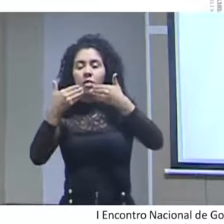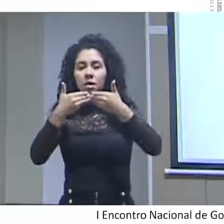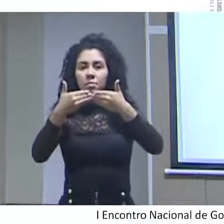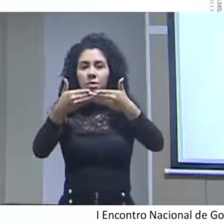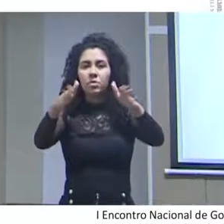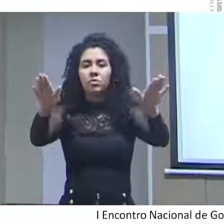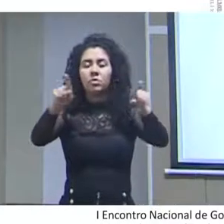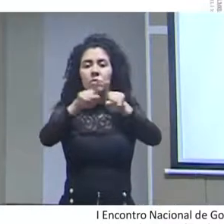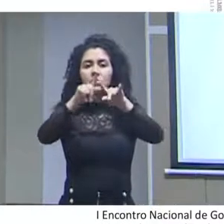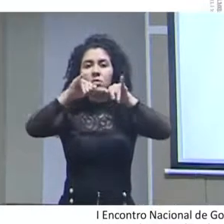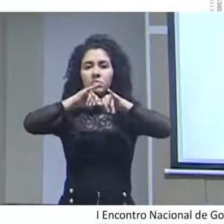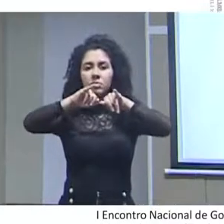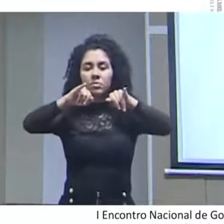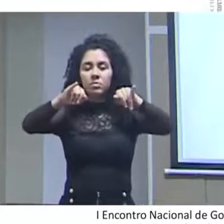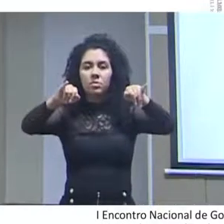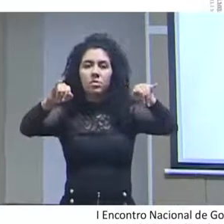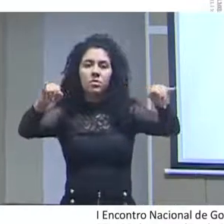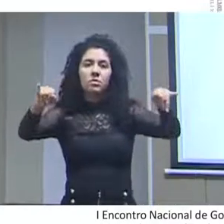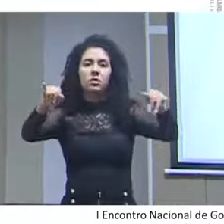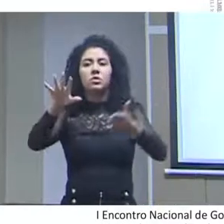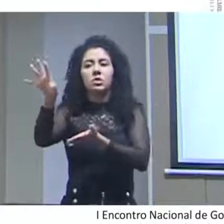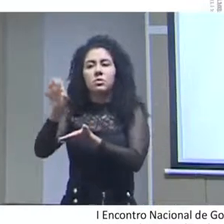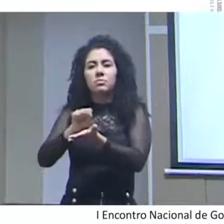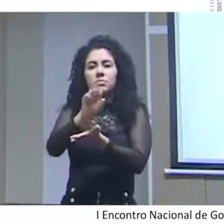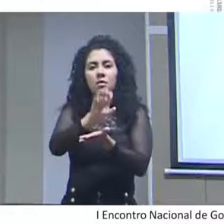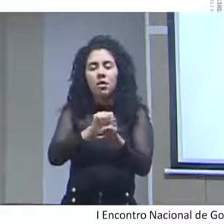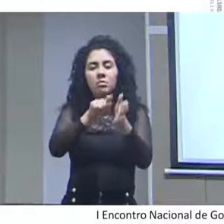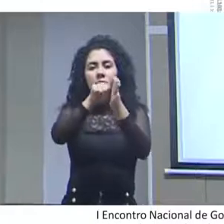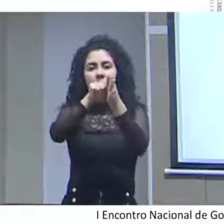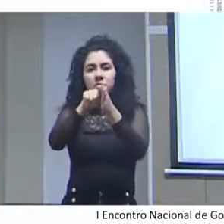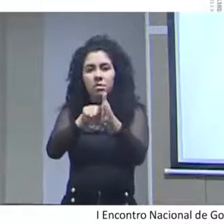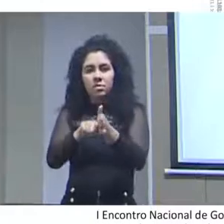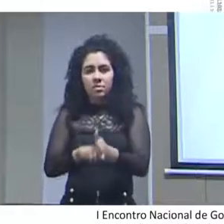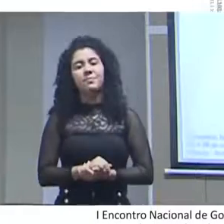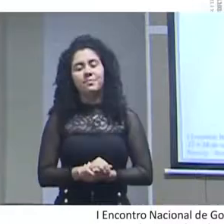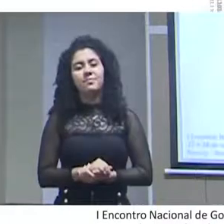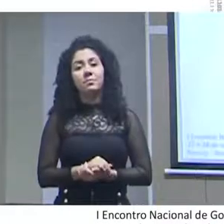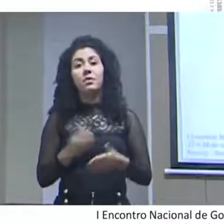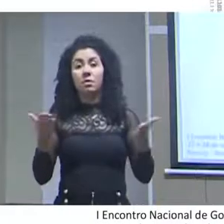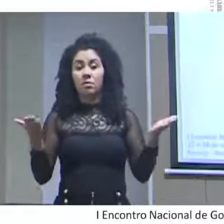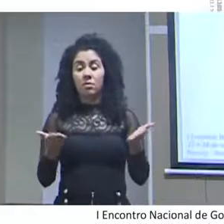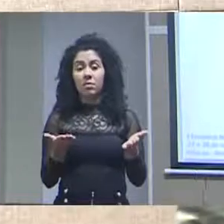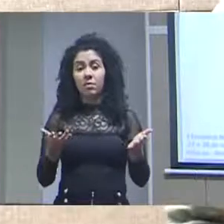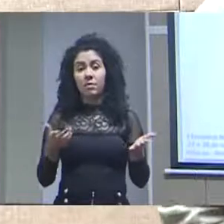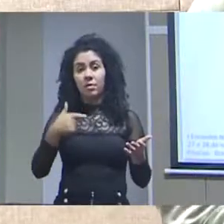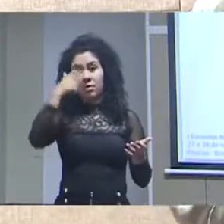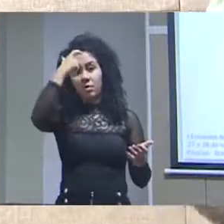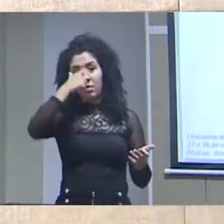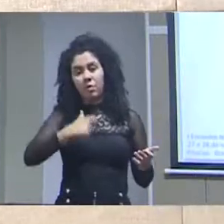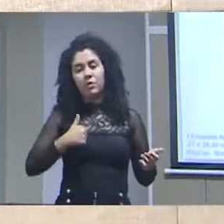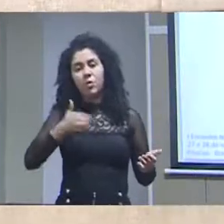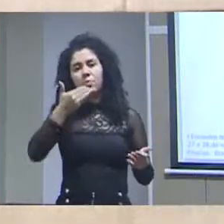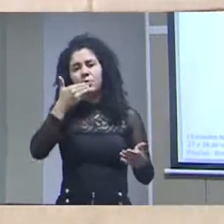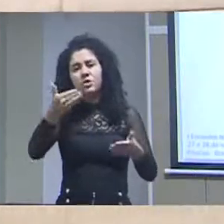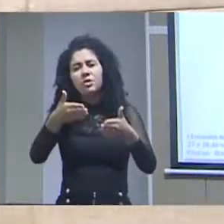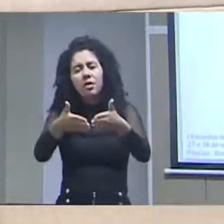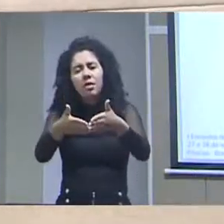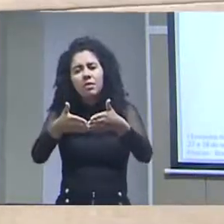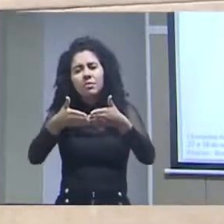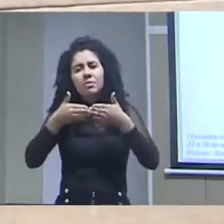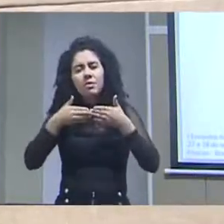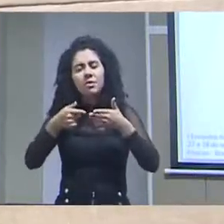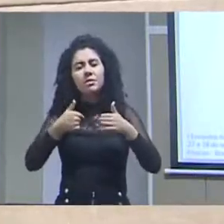Botânico do Rio de Janeiro na abertura e Publicação de Dados de Pesquisa. Pronto. Eu vou pedir